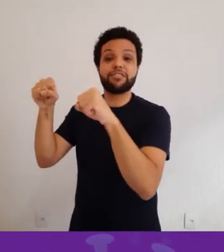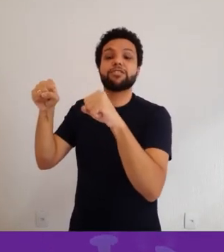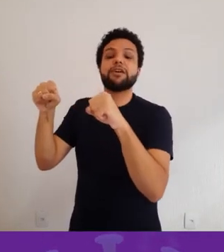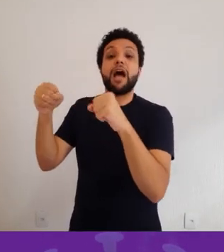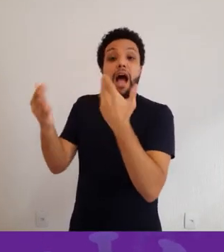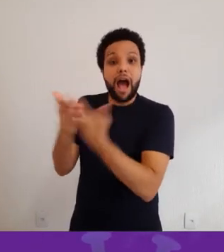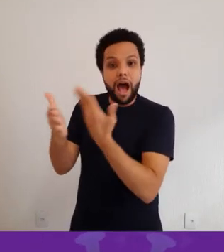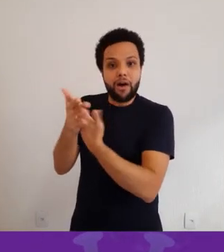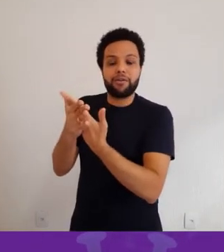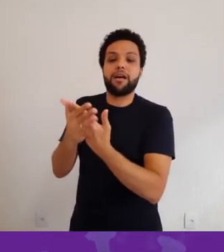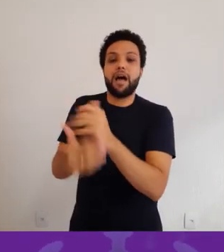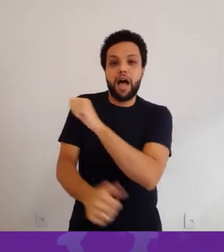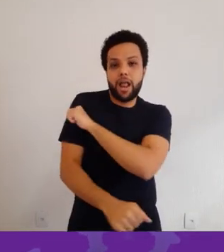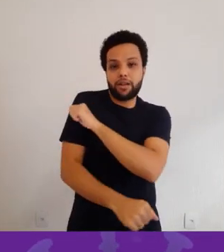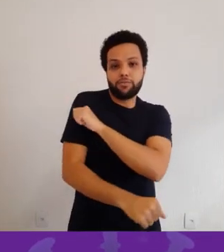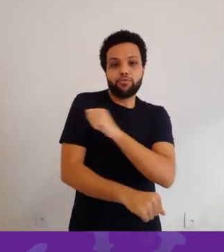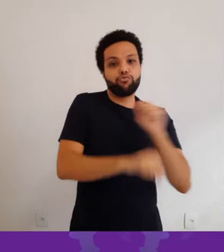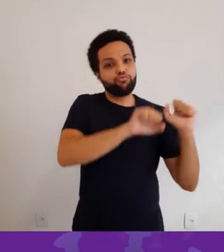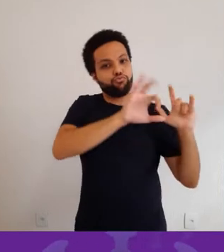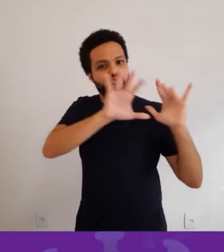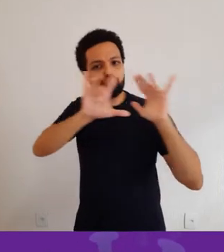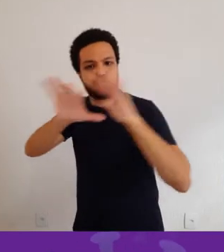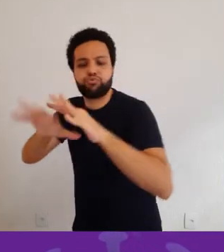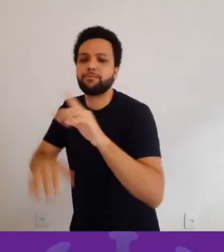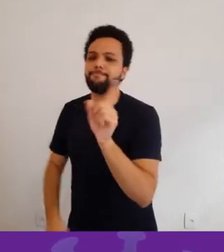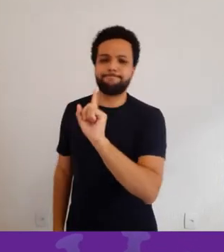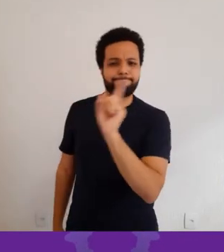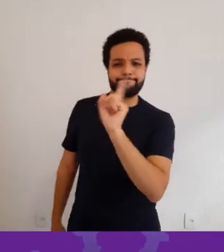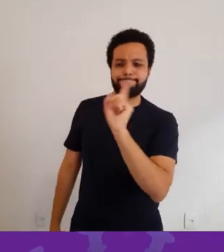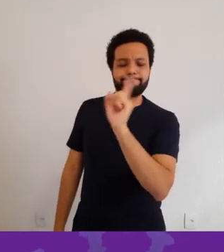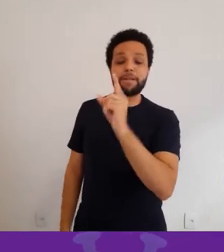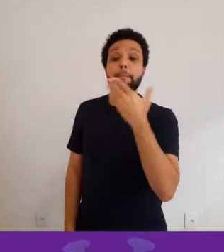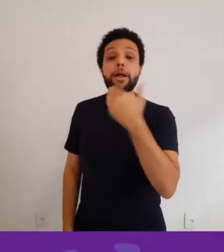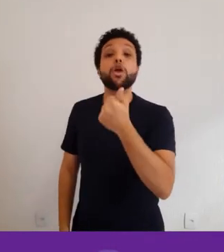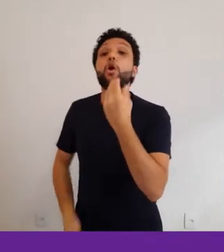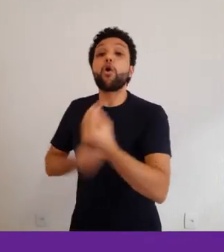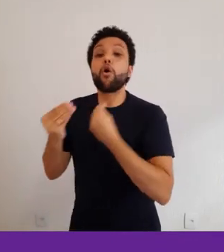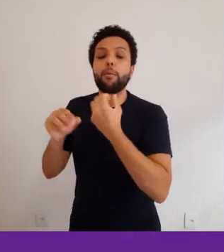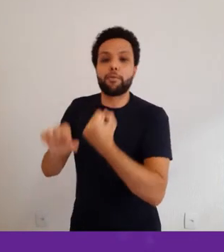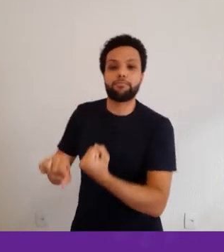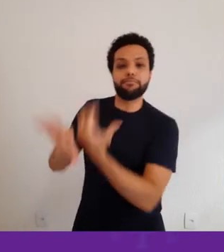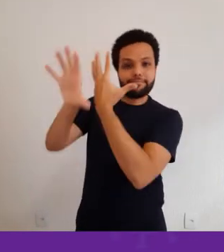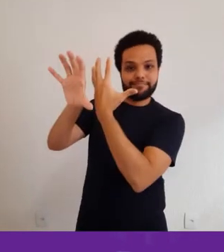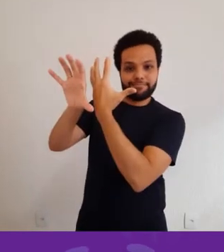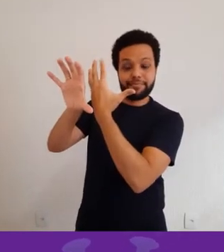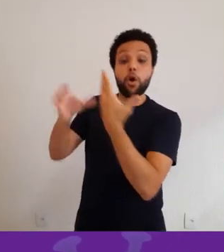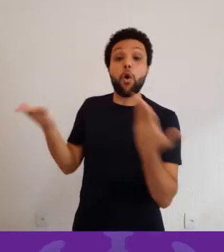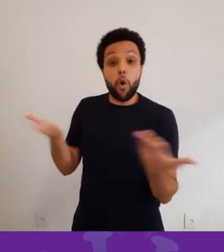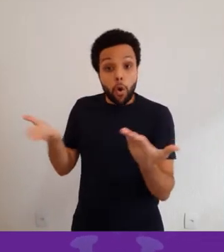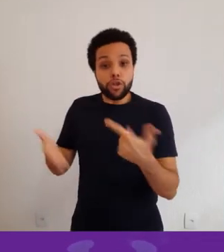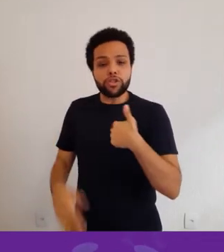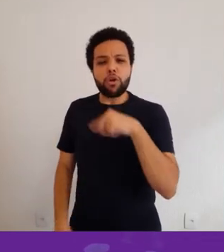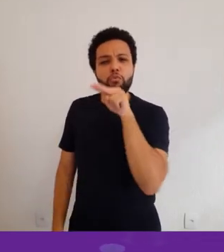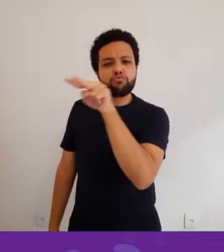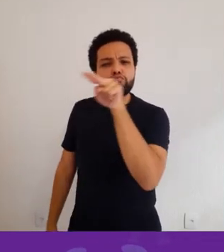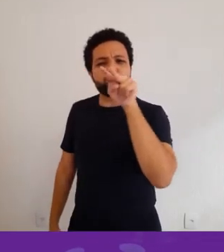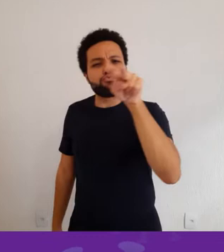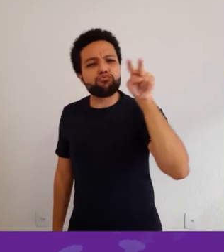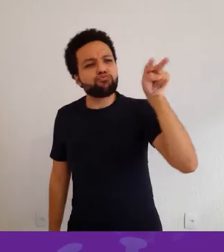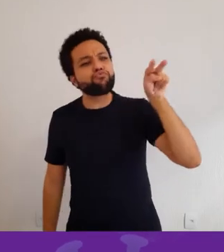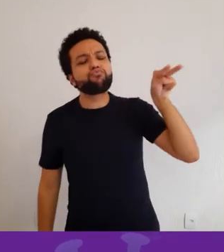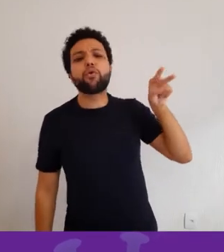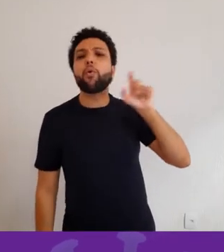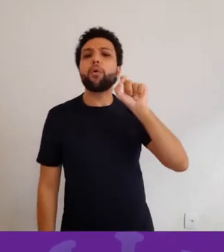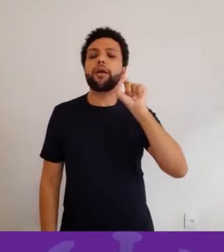suas próprias instalações, que elas oferecessem à distância, atividades à distância. Hoje eu tenho visto